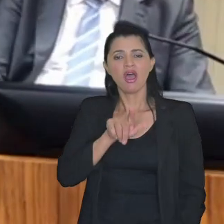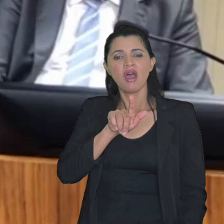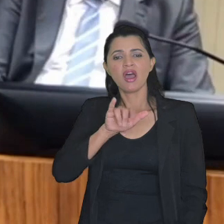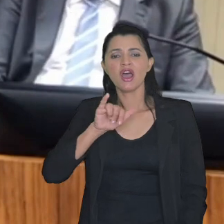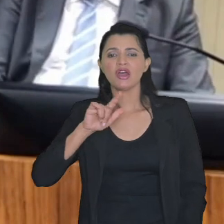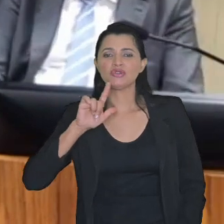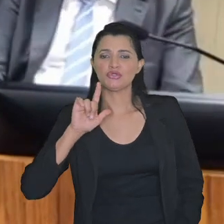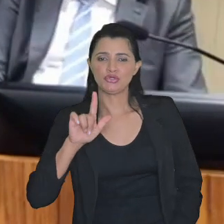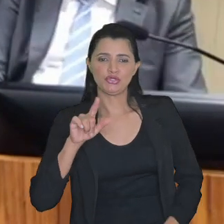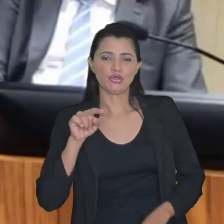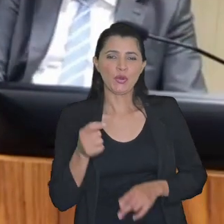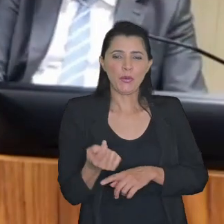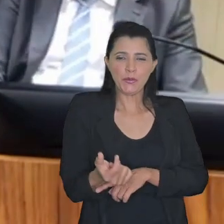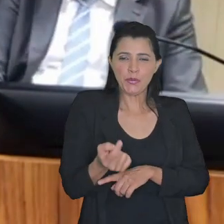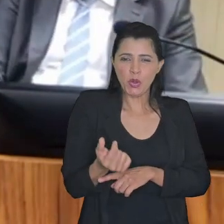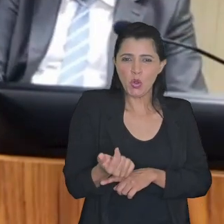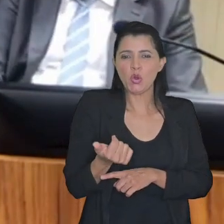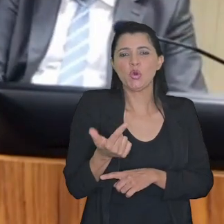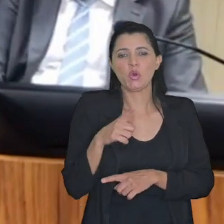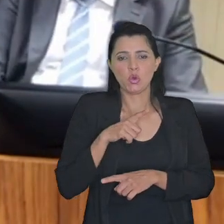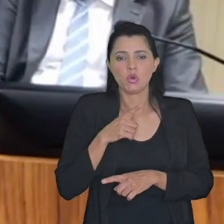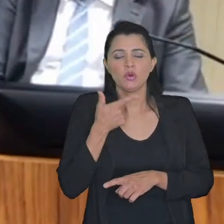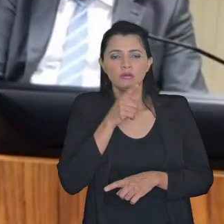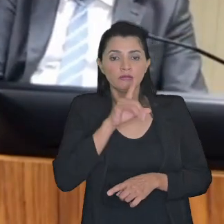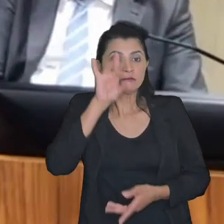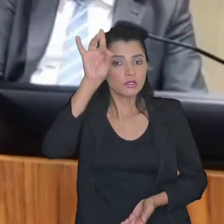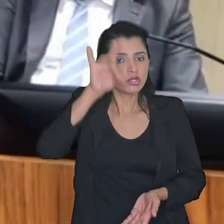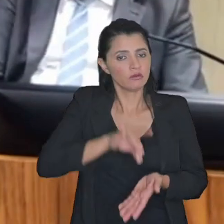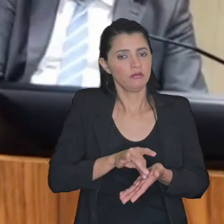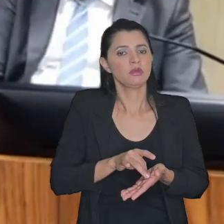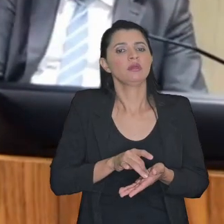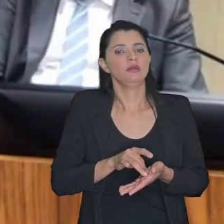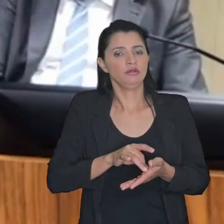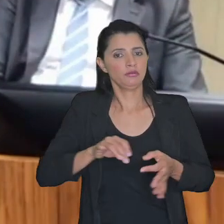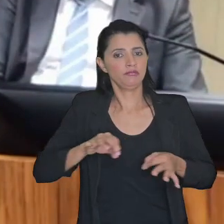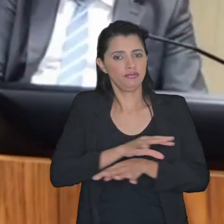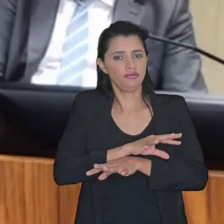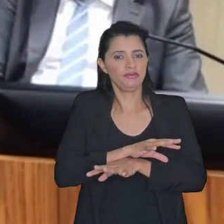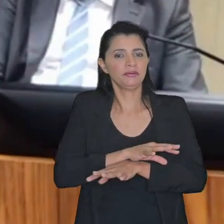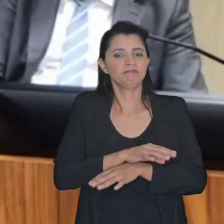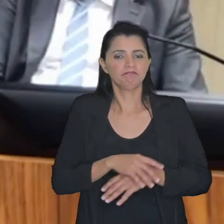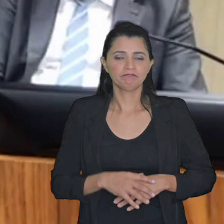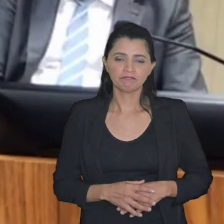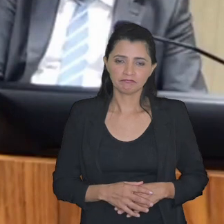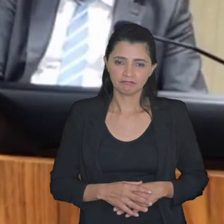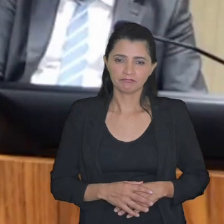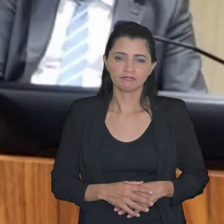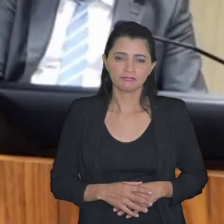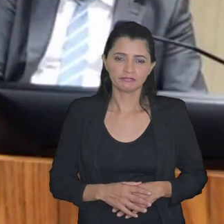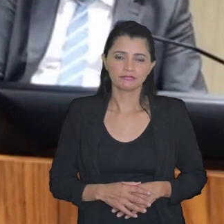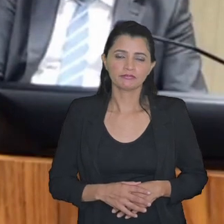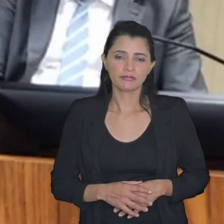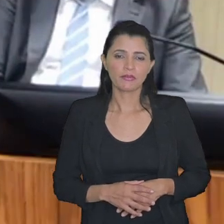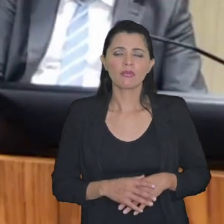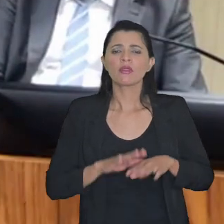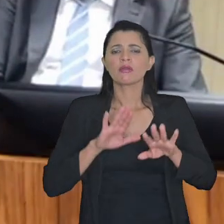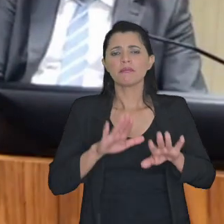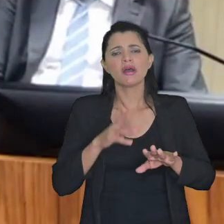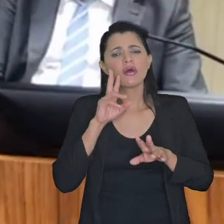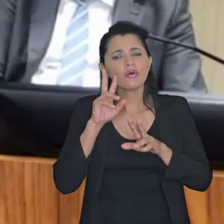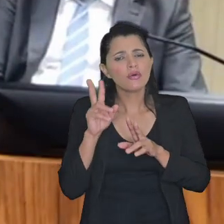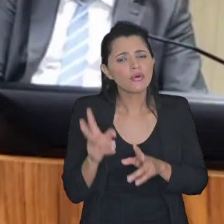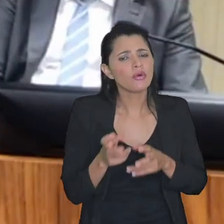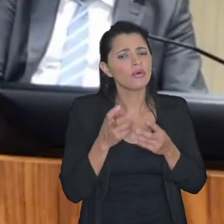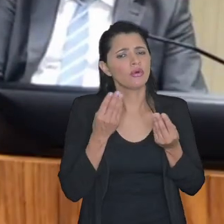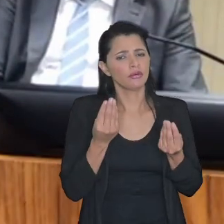pouquíssimos casos foram efetivamente consolidados mas